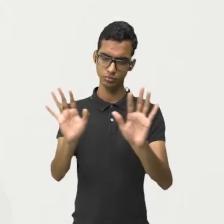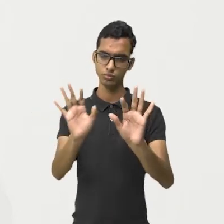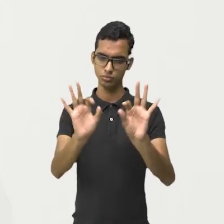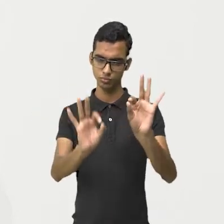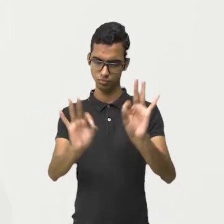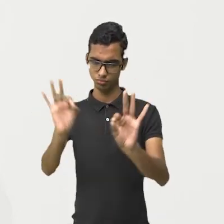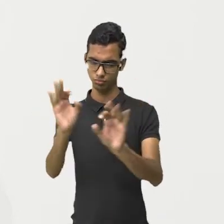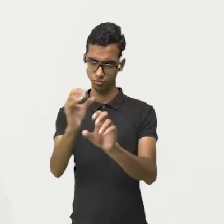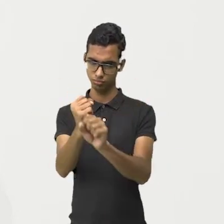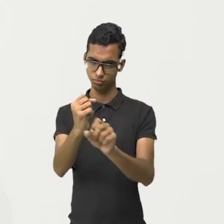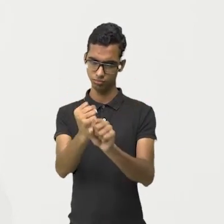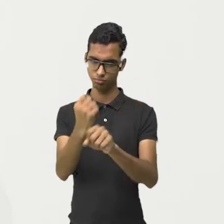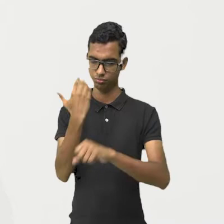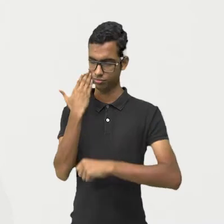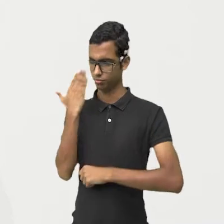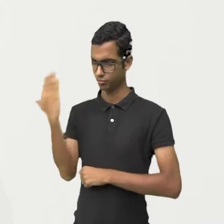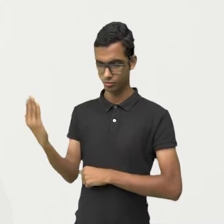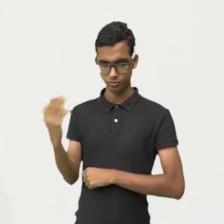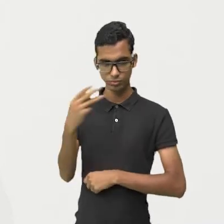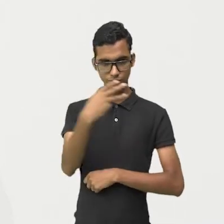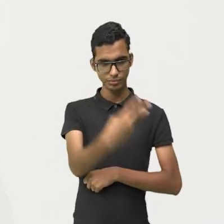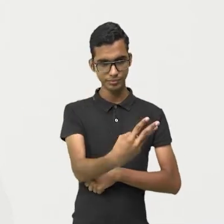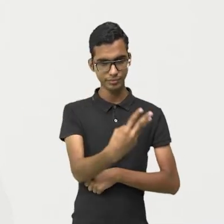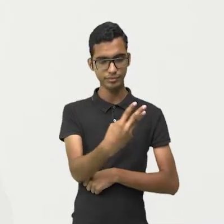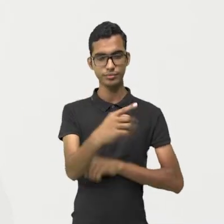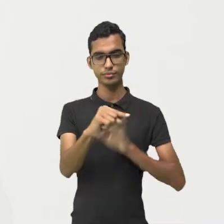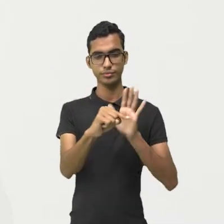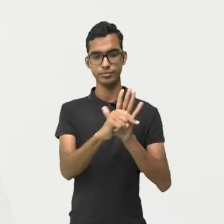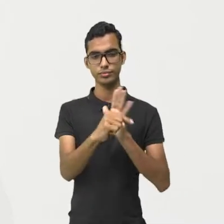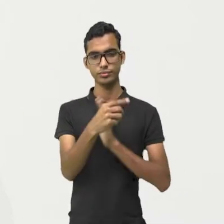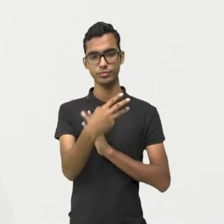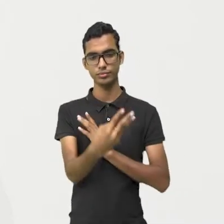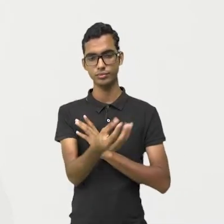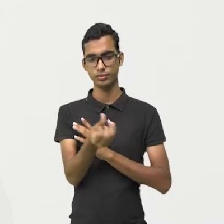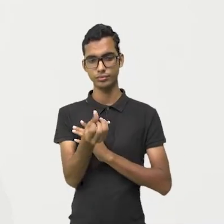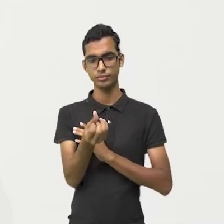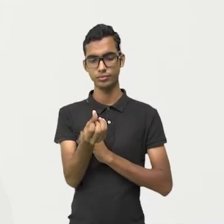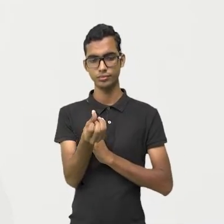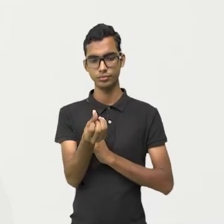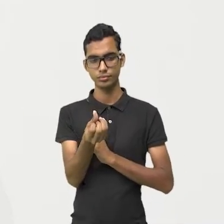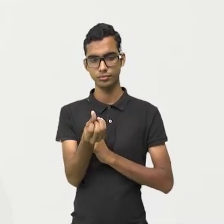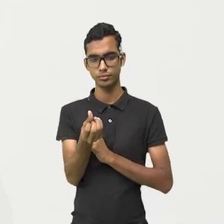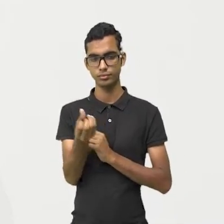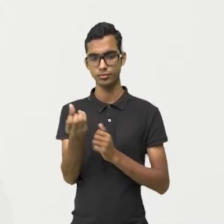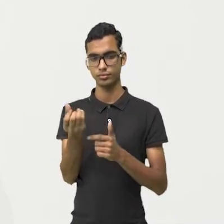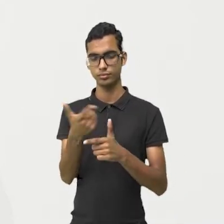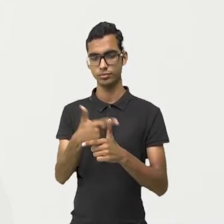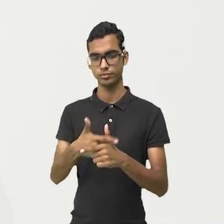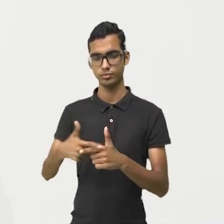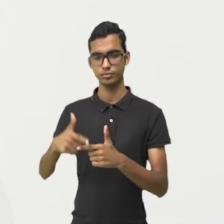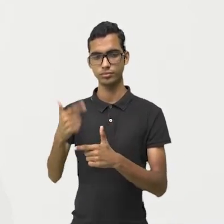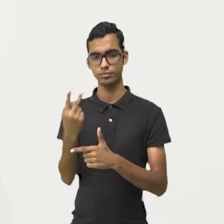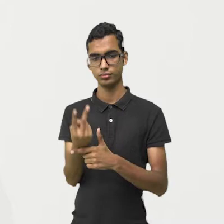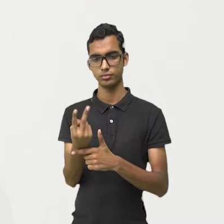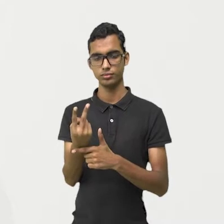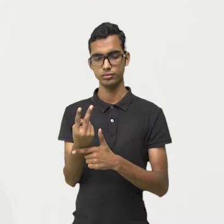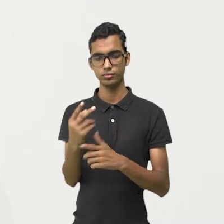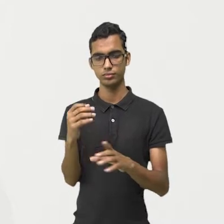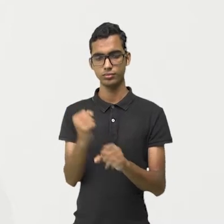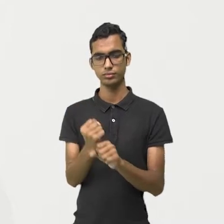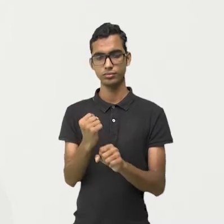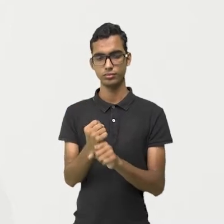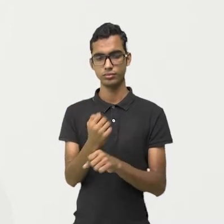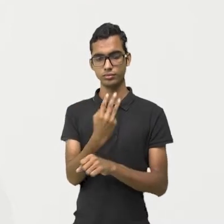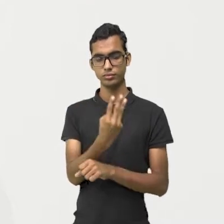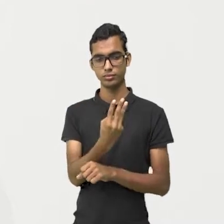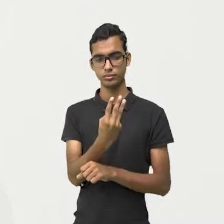Refazendo essa conta aqui. 36. Olha aqui. O nosso 36 dividido por 2. 3 dividido por 2 vai